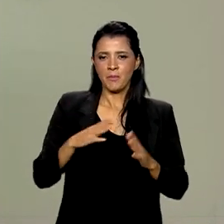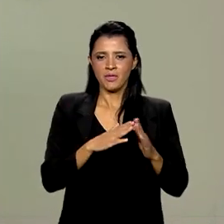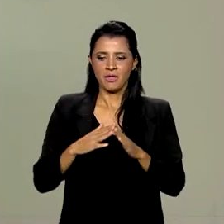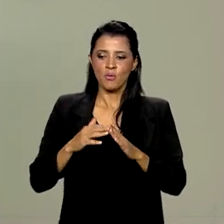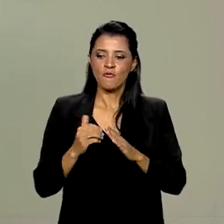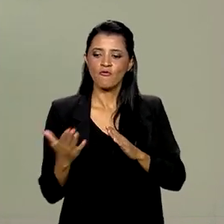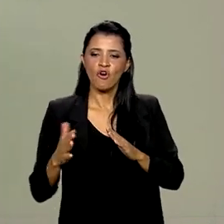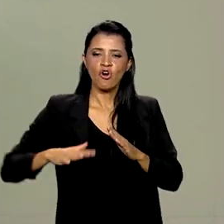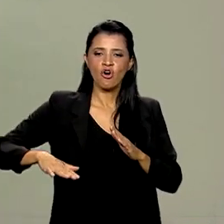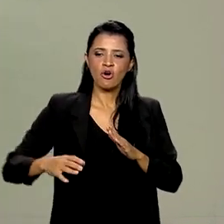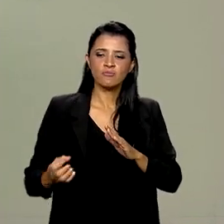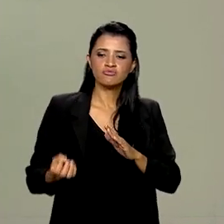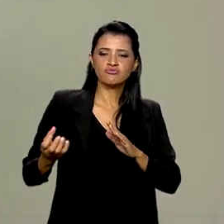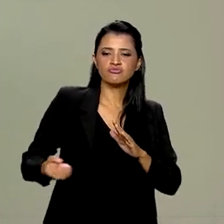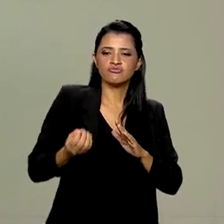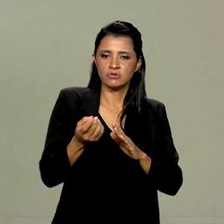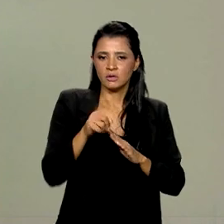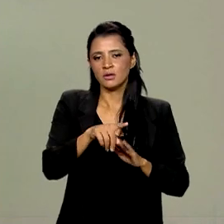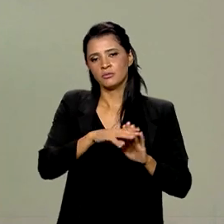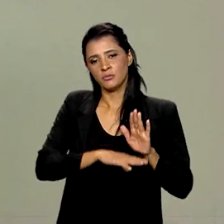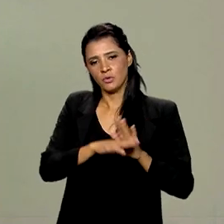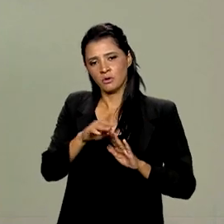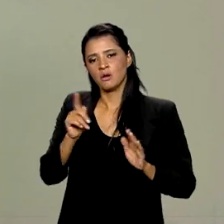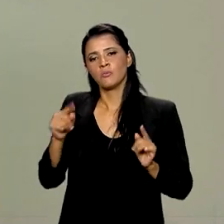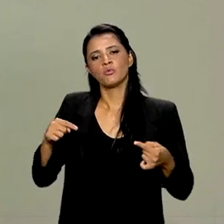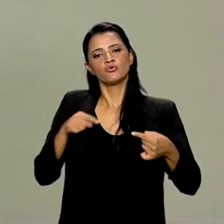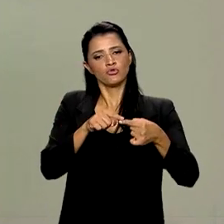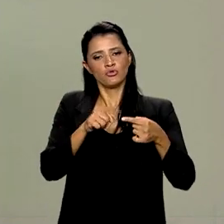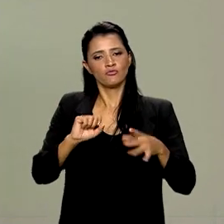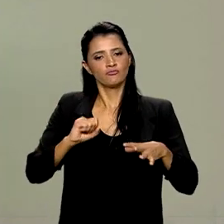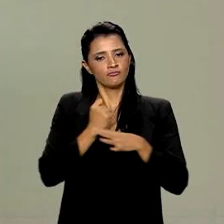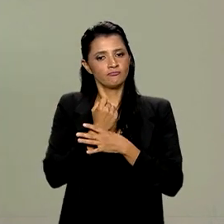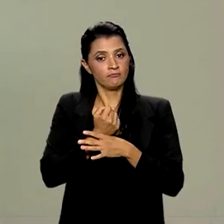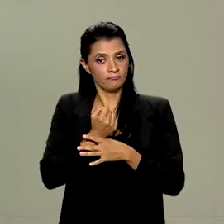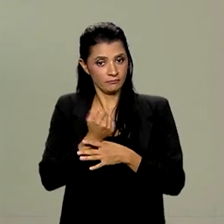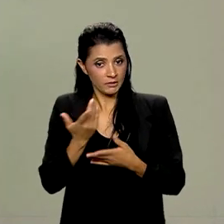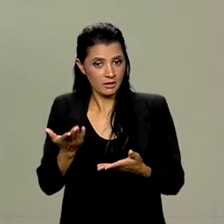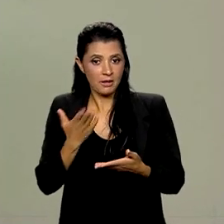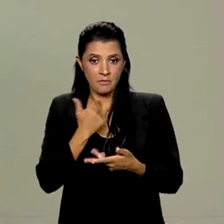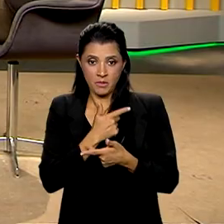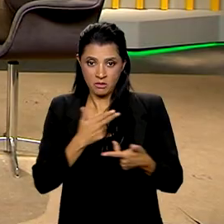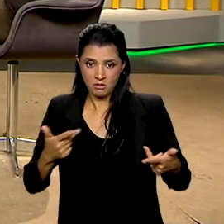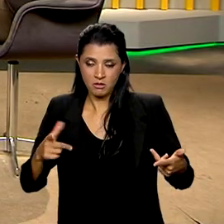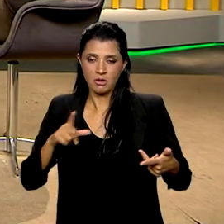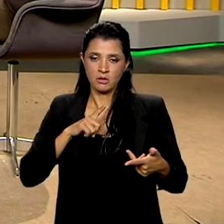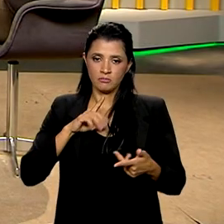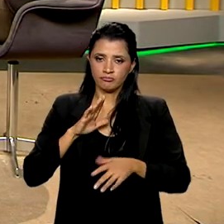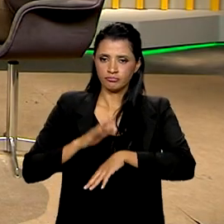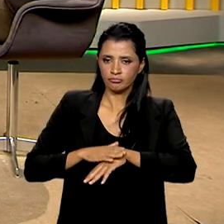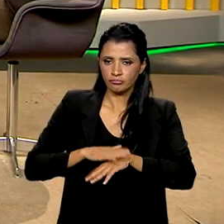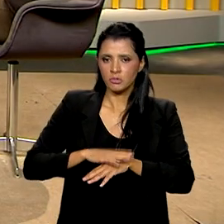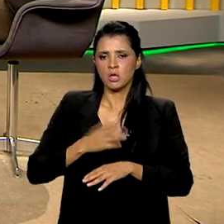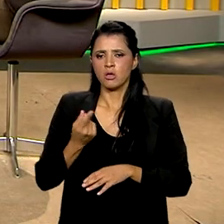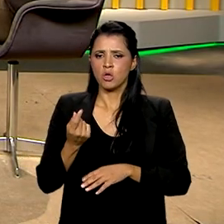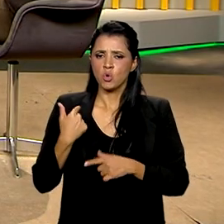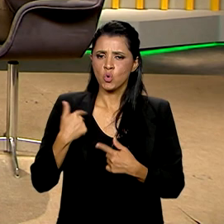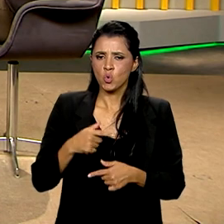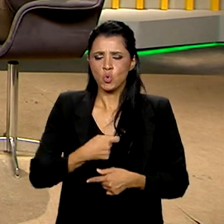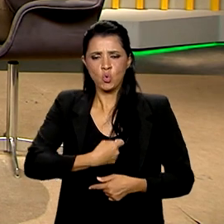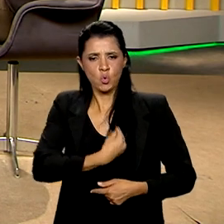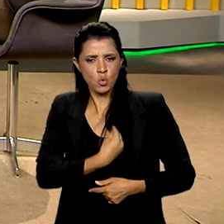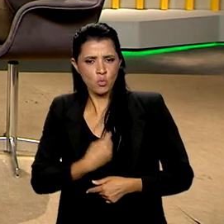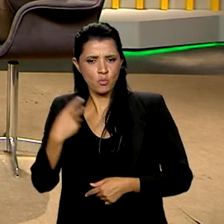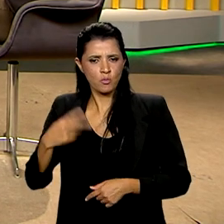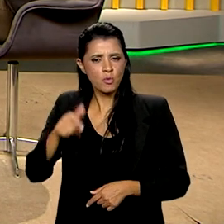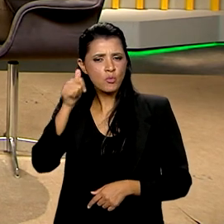Produtivo, um programa que pretende garantir a segurança alimentar e autonomia econômica para as mulheres do campo.